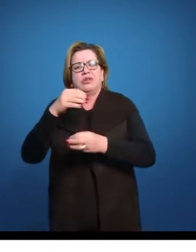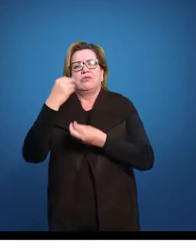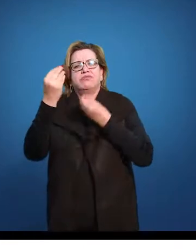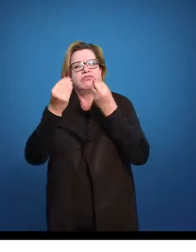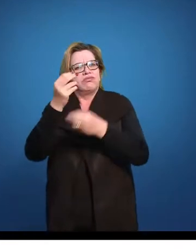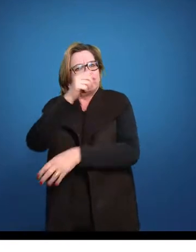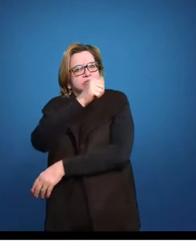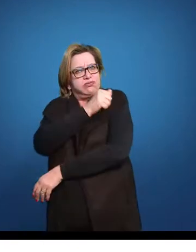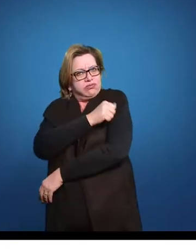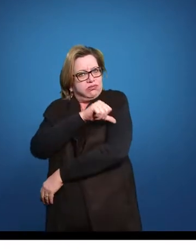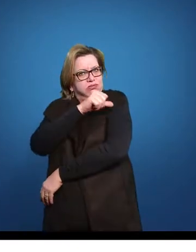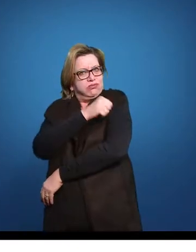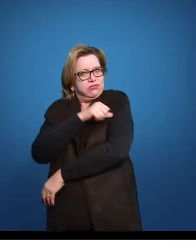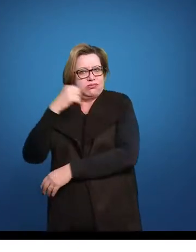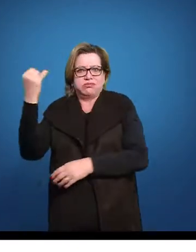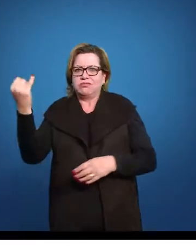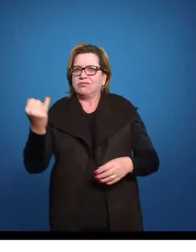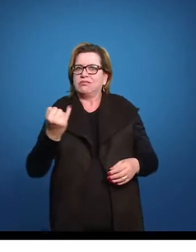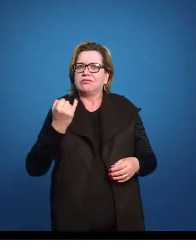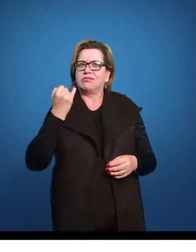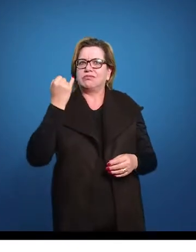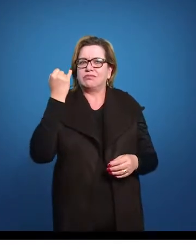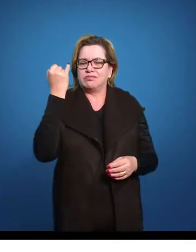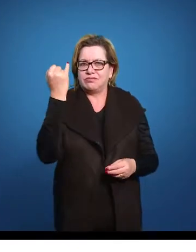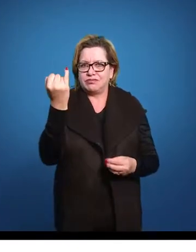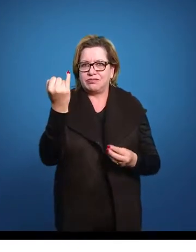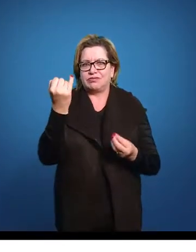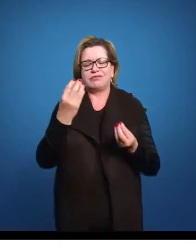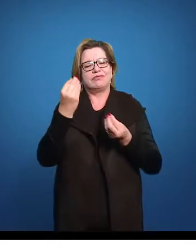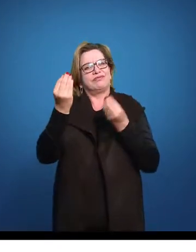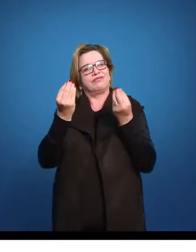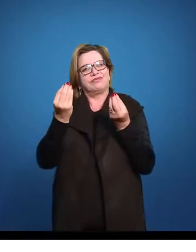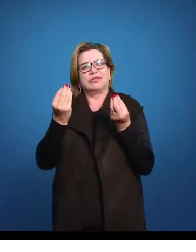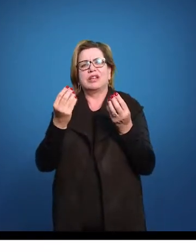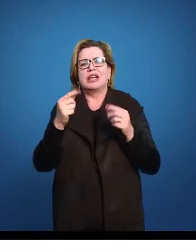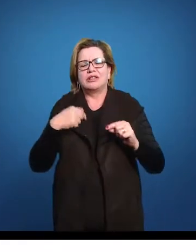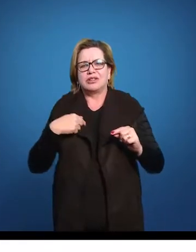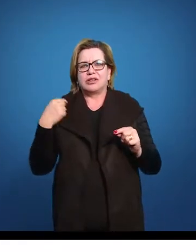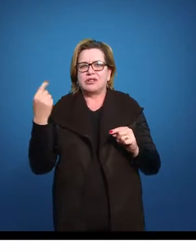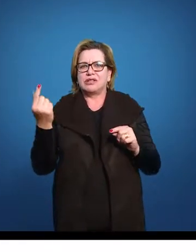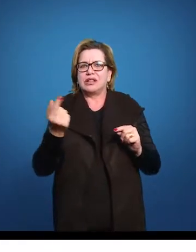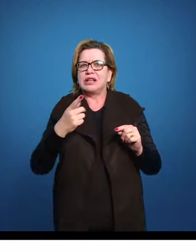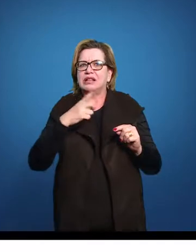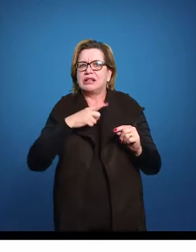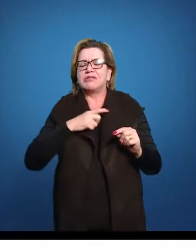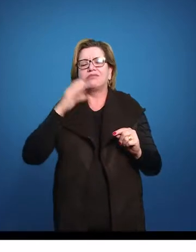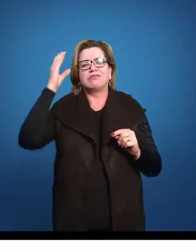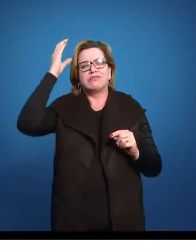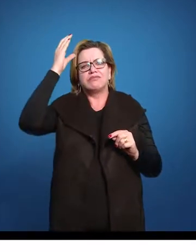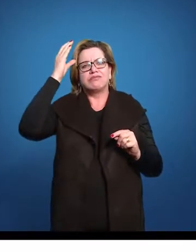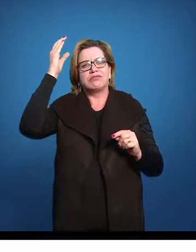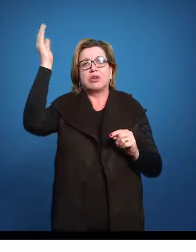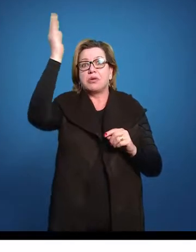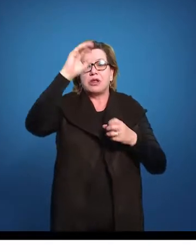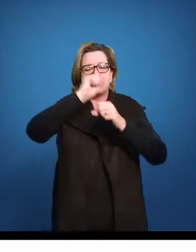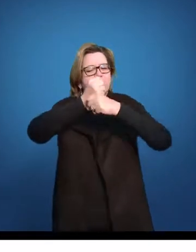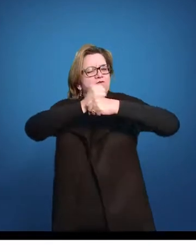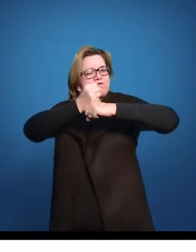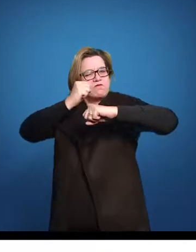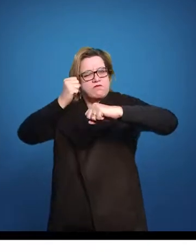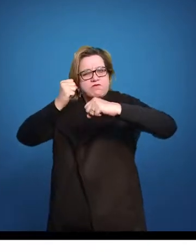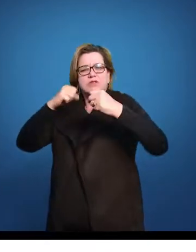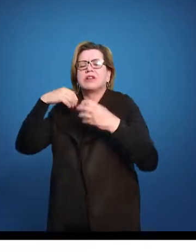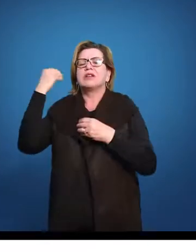muito da nossa literatura vá acontecer, ter como cenário Rio de Janeiro, a gente vai ter essa consciência de que o Brasil é muito grande,